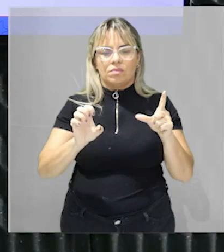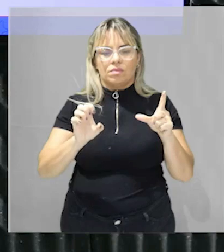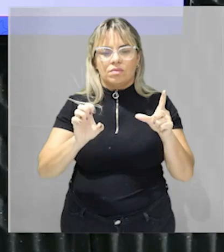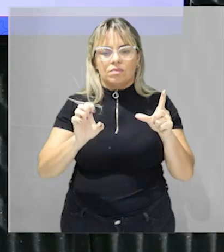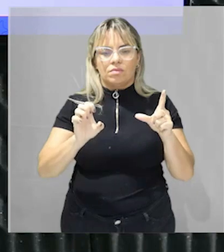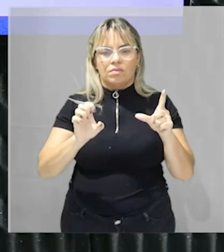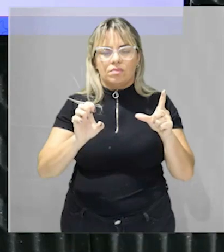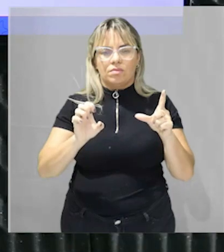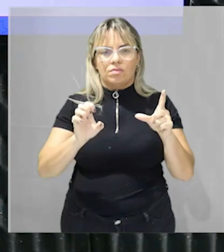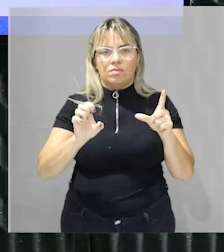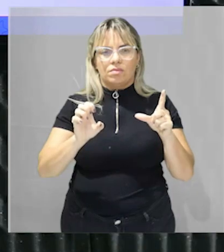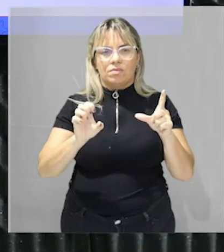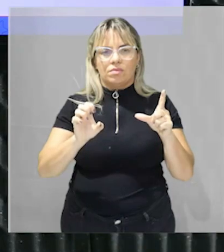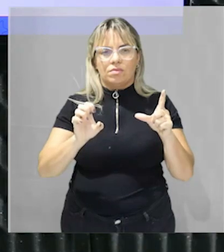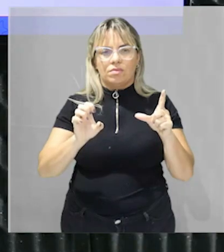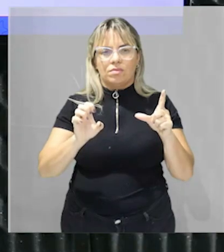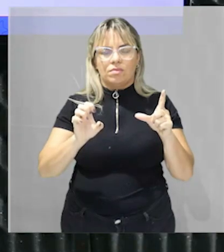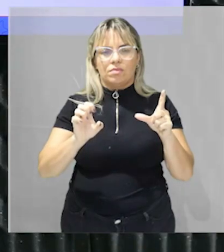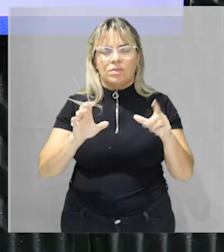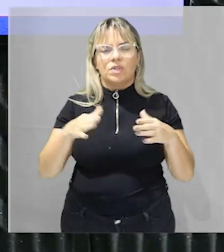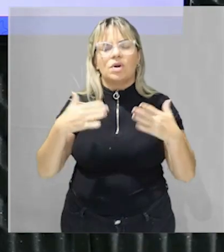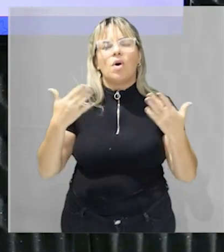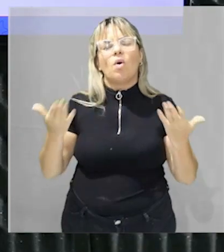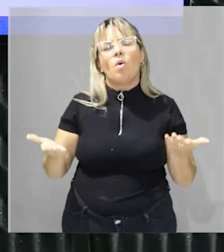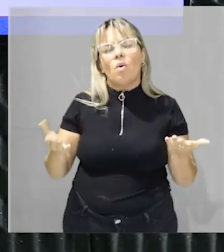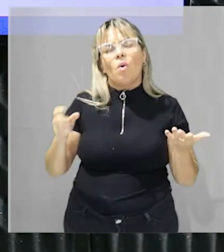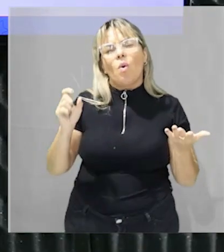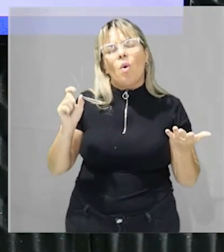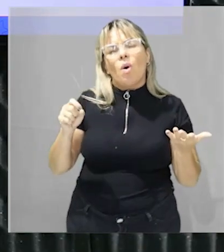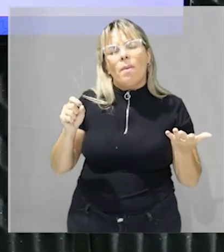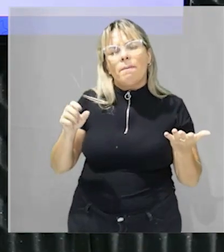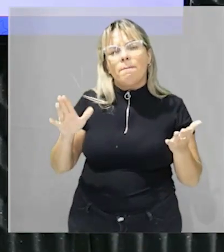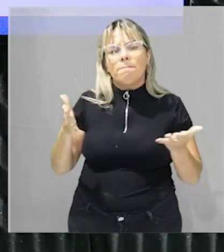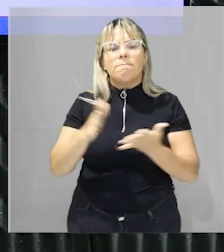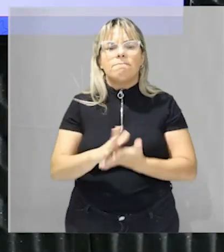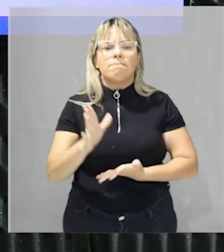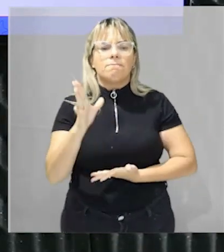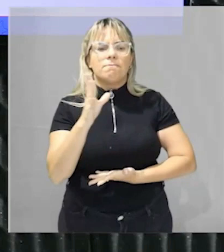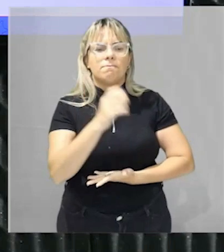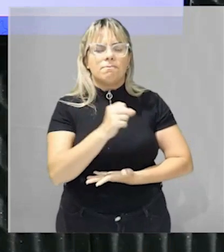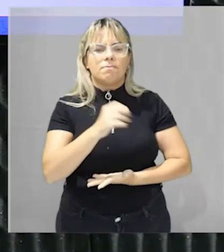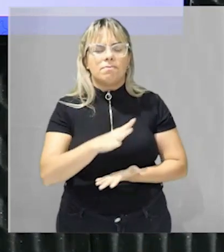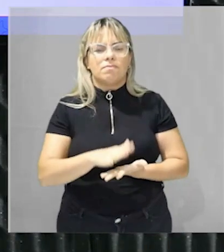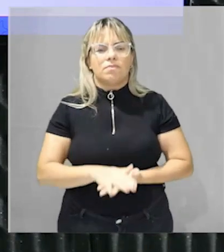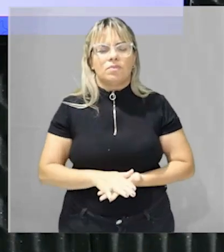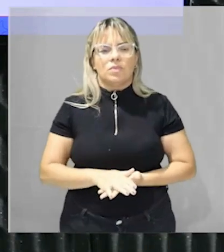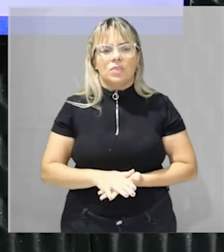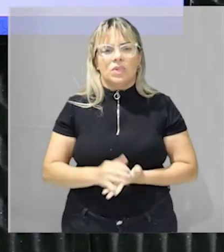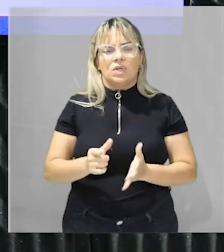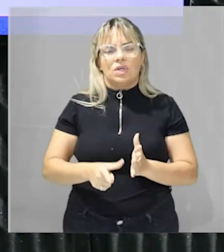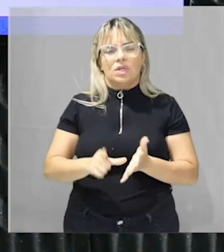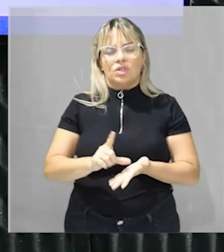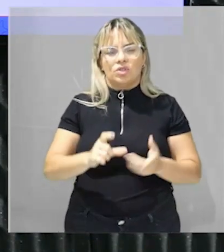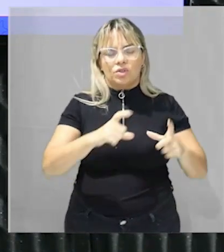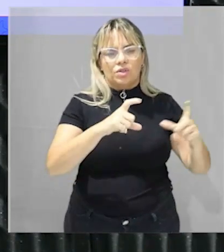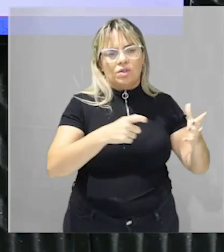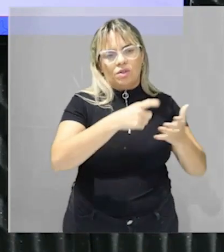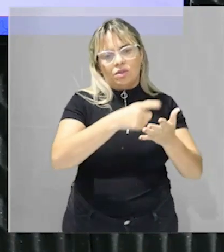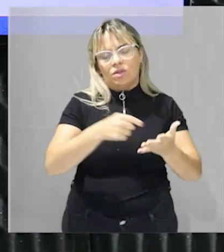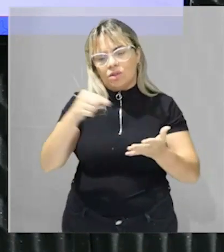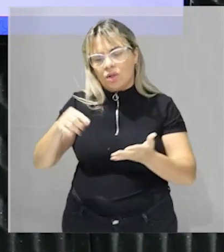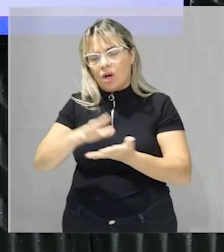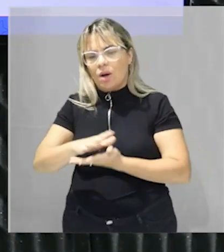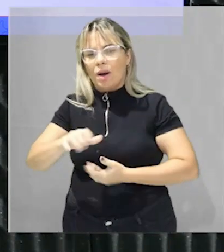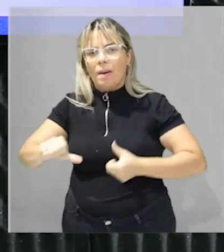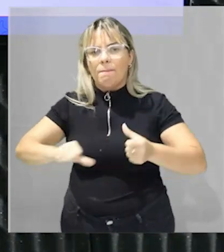funcionamento de empresas agroindustriais galerinha rapidamente antes de nós lermos o texto motivador a reforma agrária